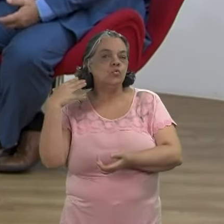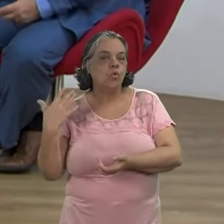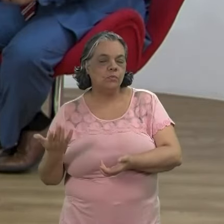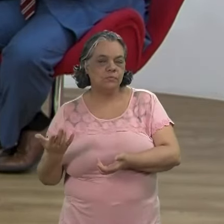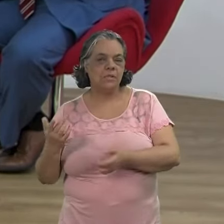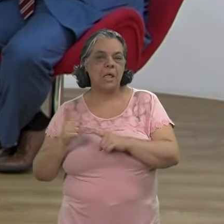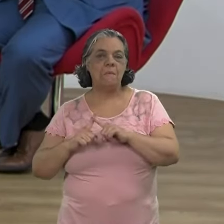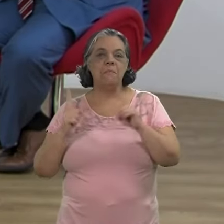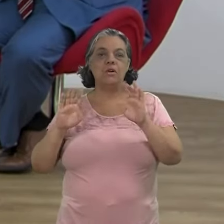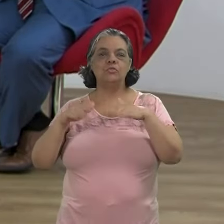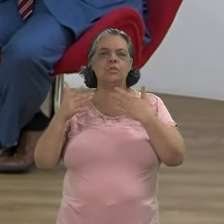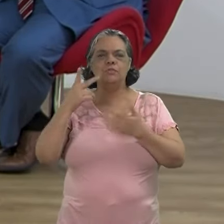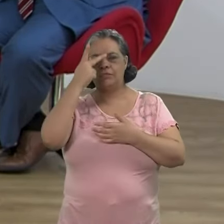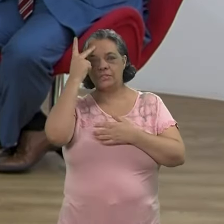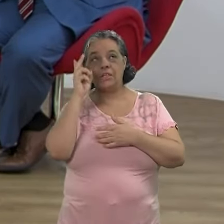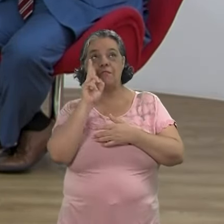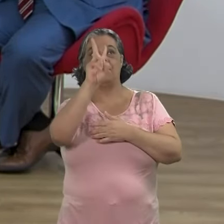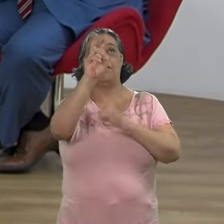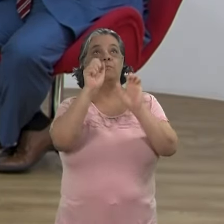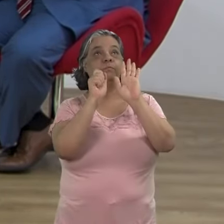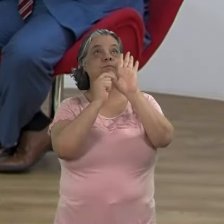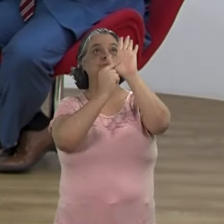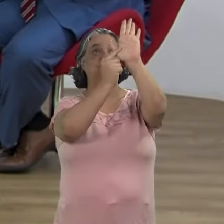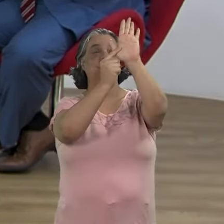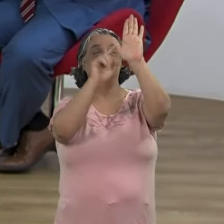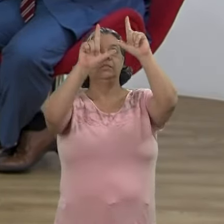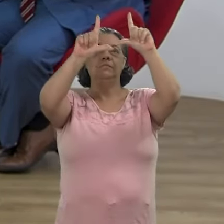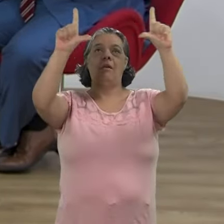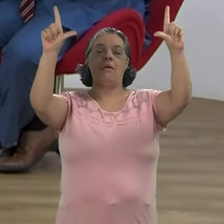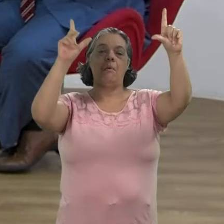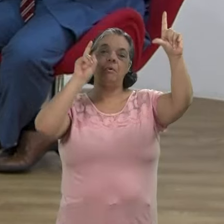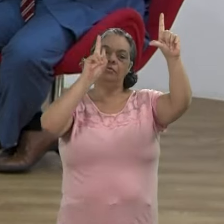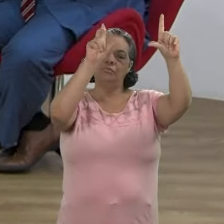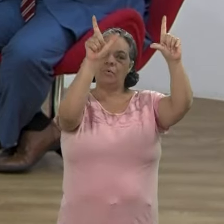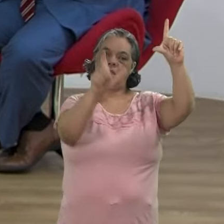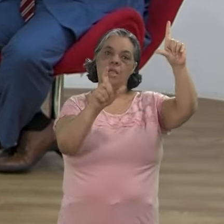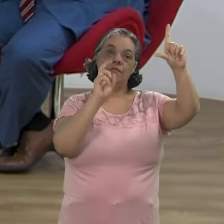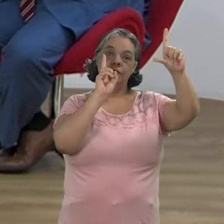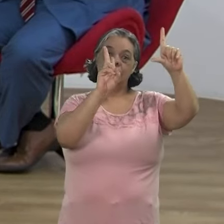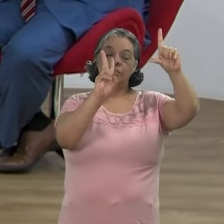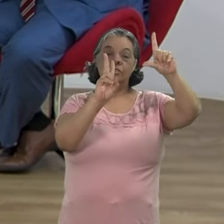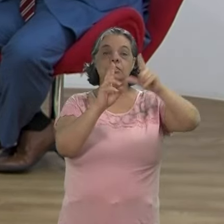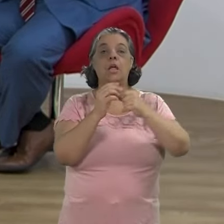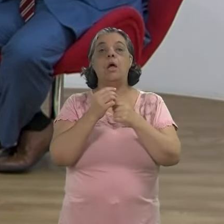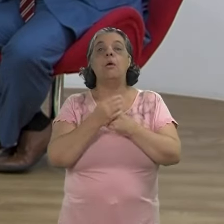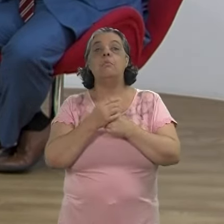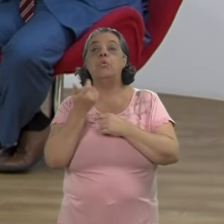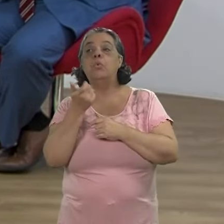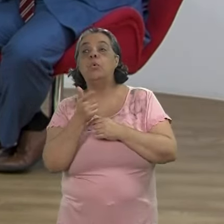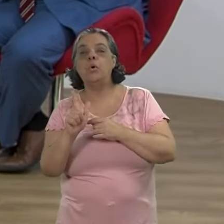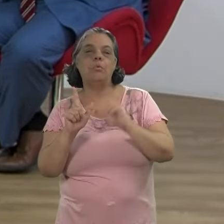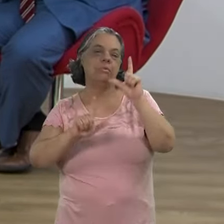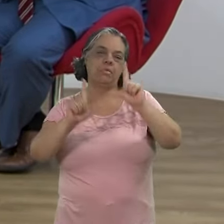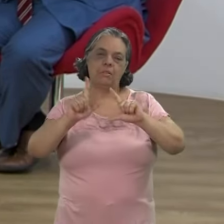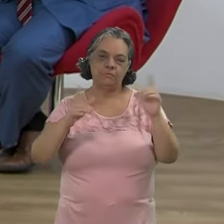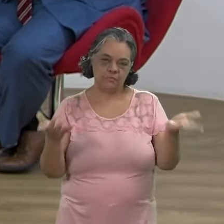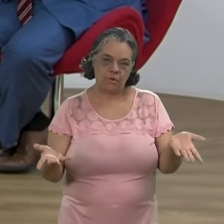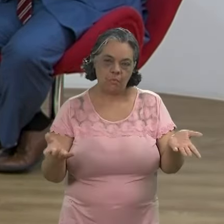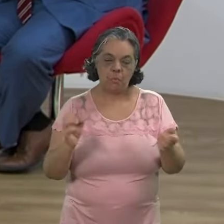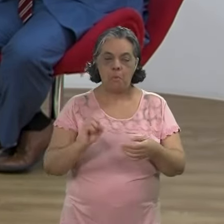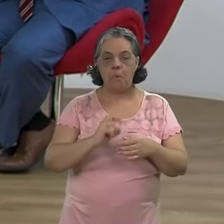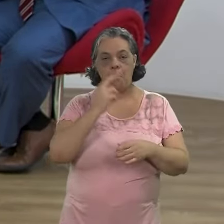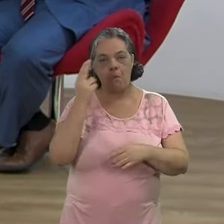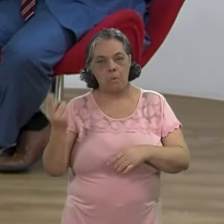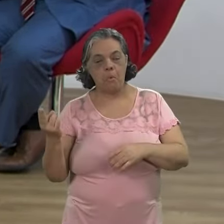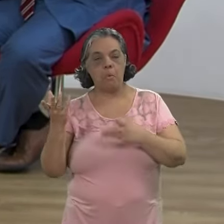som, mas quando você vê a pessoa projetada no telão, ela vista por um meio, que é uma televisão,